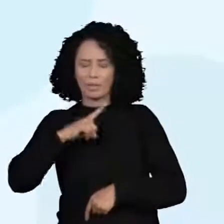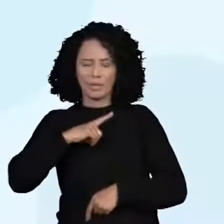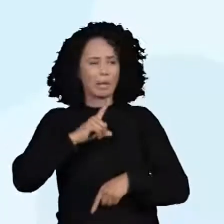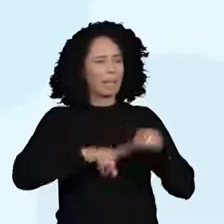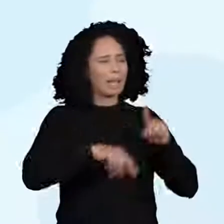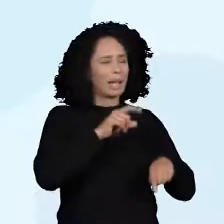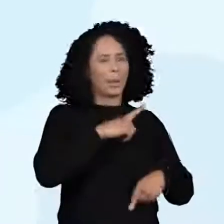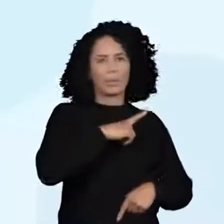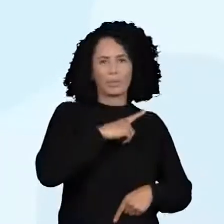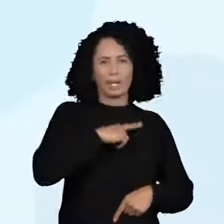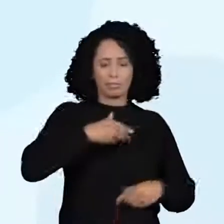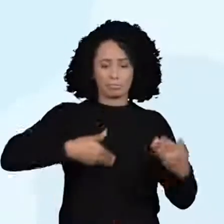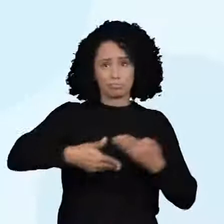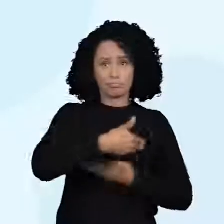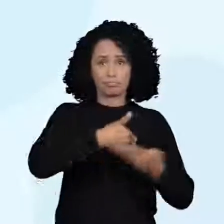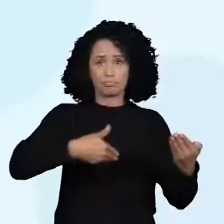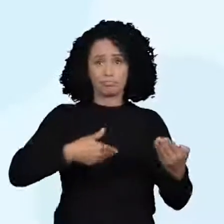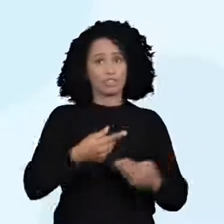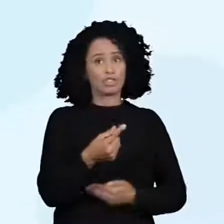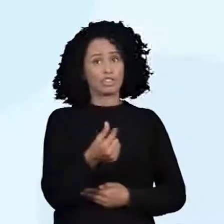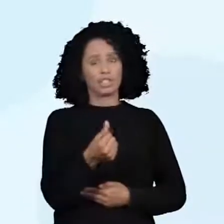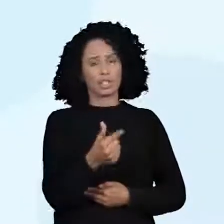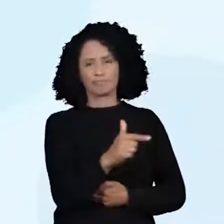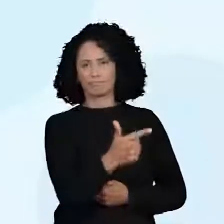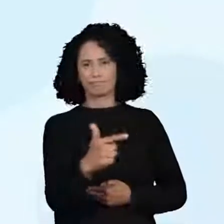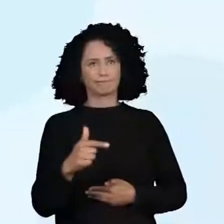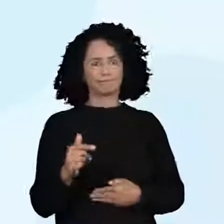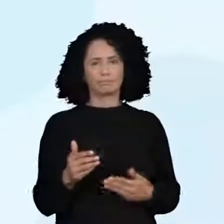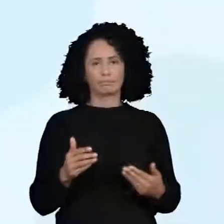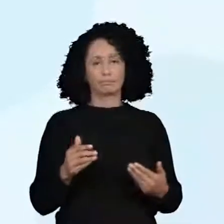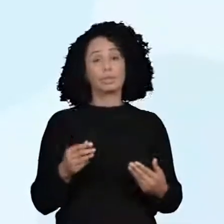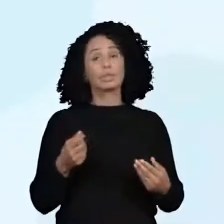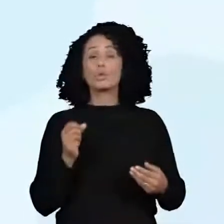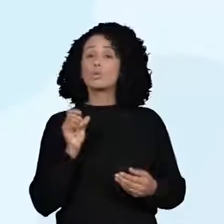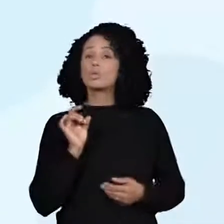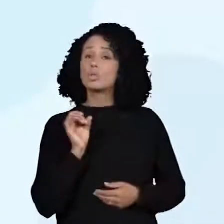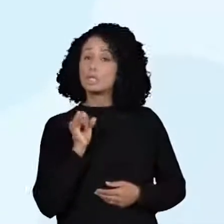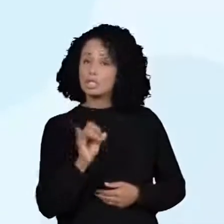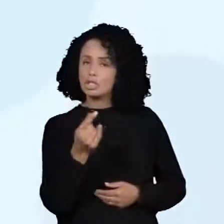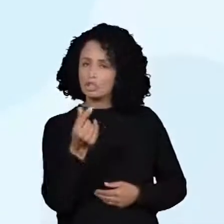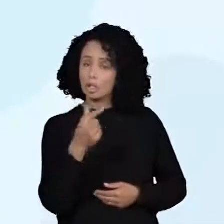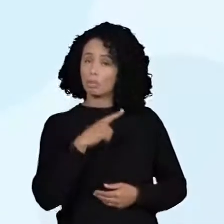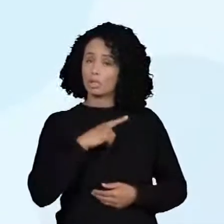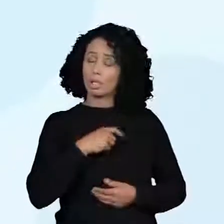Então, aqui a gente tem uma banca de fruta, igual do professor aqui. No estúdio.